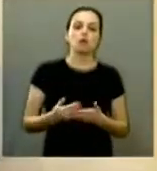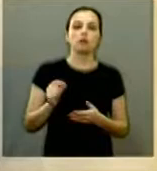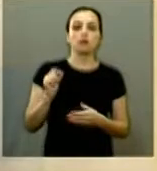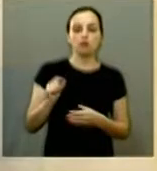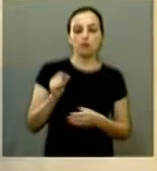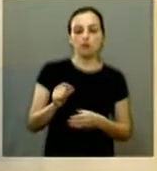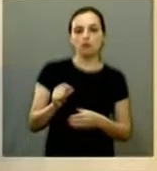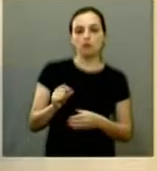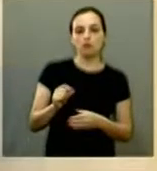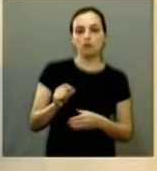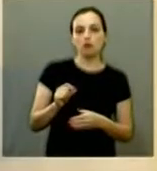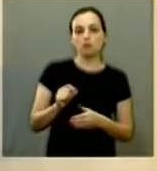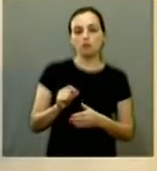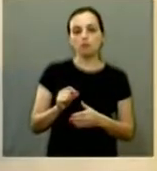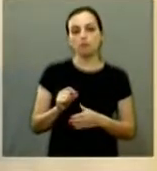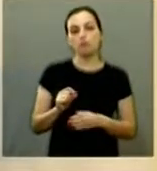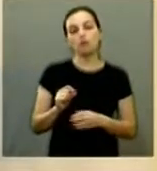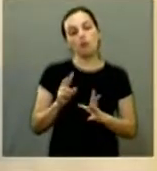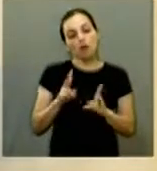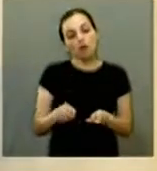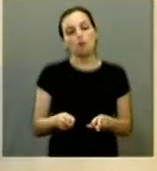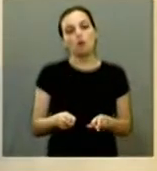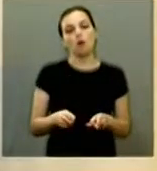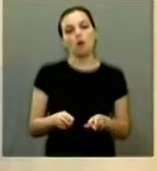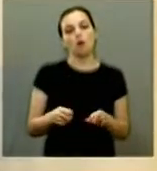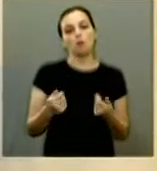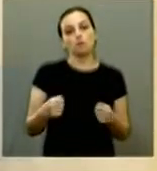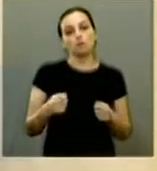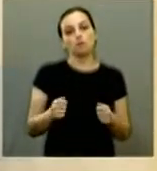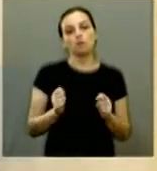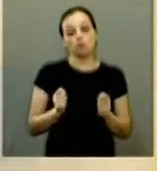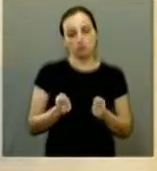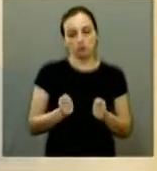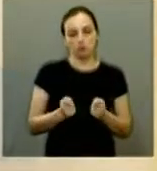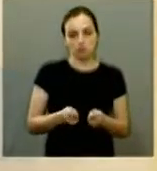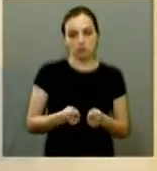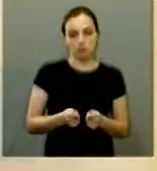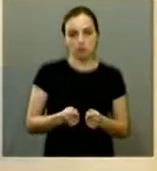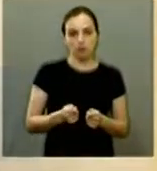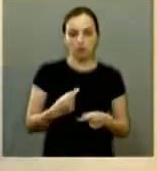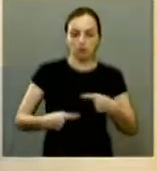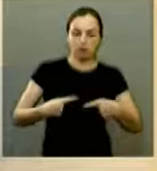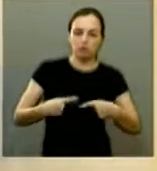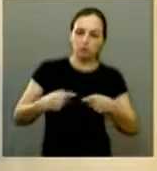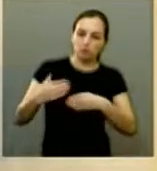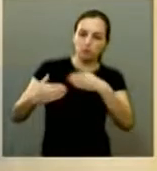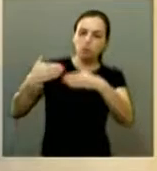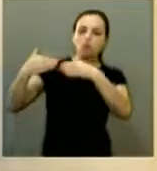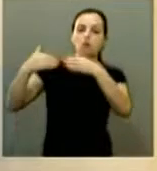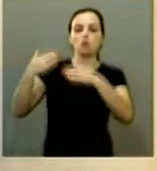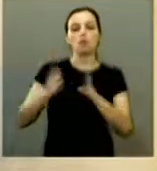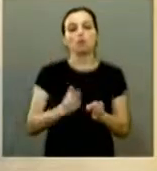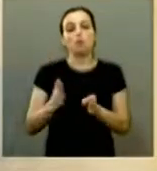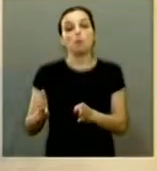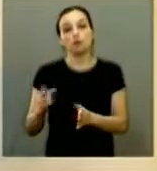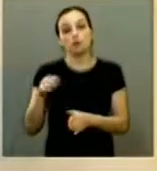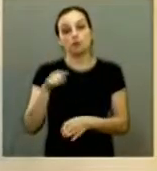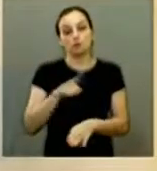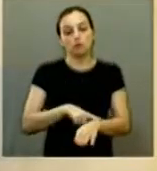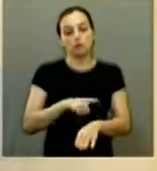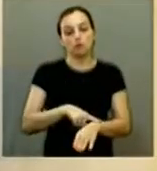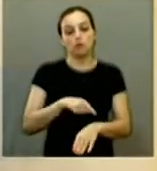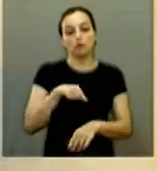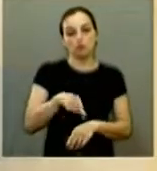sem precisar viver no lixão é a mesma coisa eu acho que os carroceiros é uma discussão ampla no momento aqui realmente nós